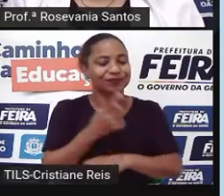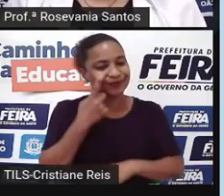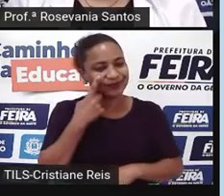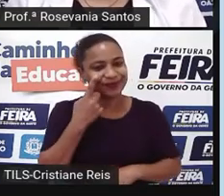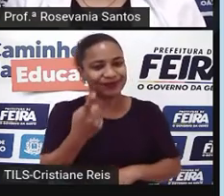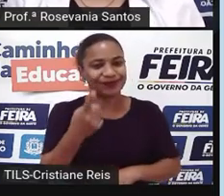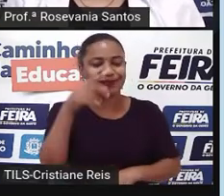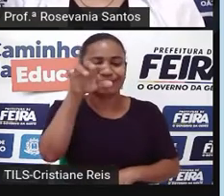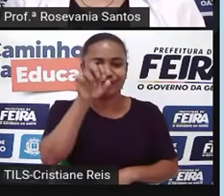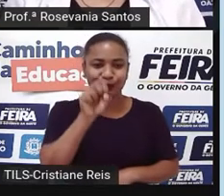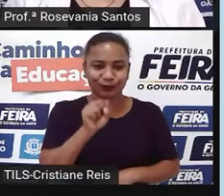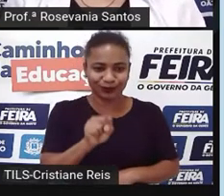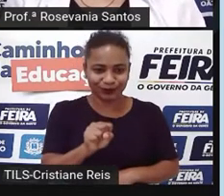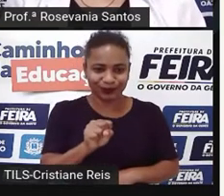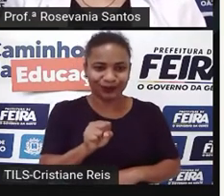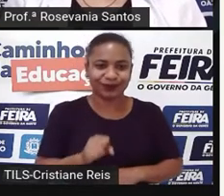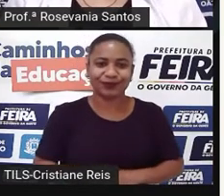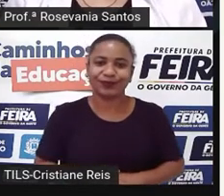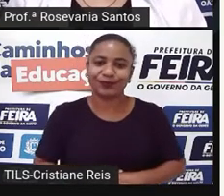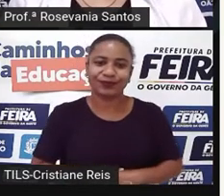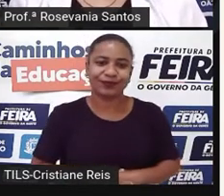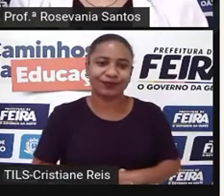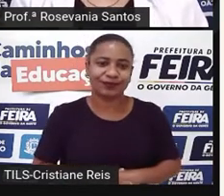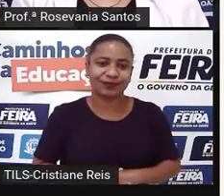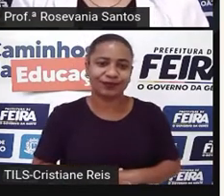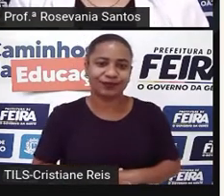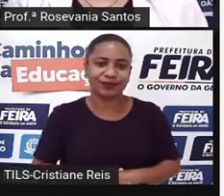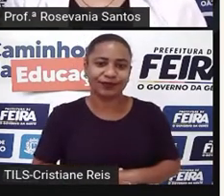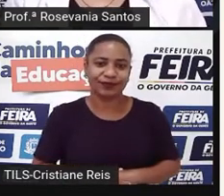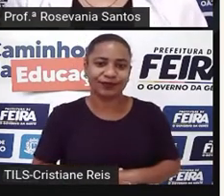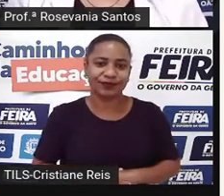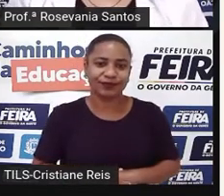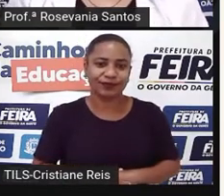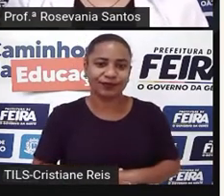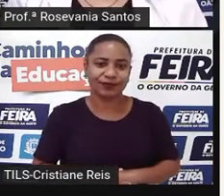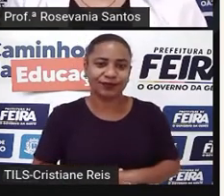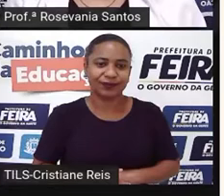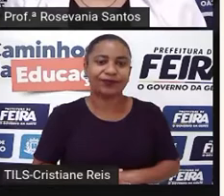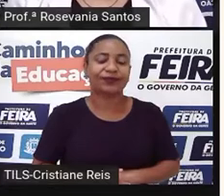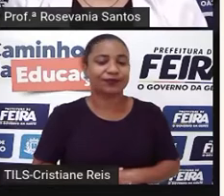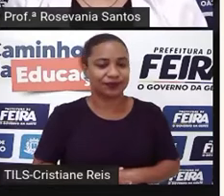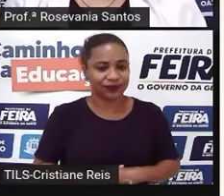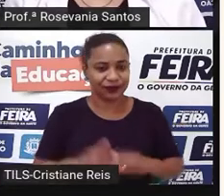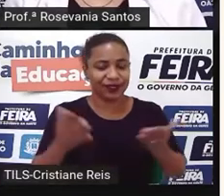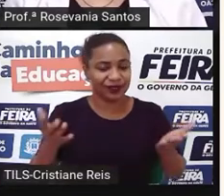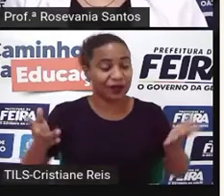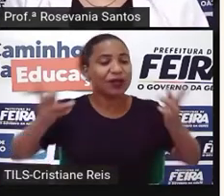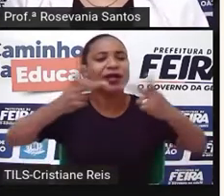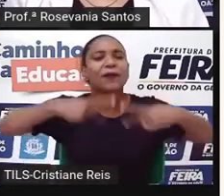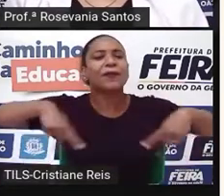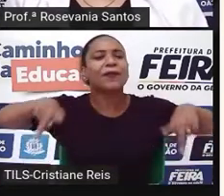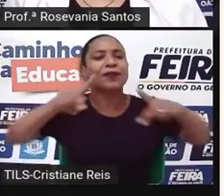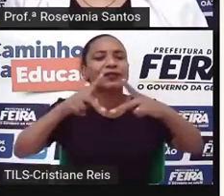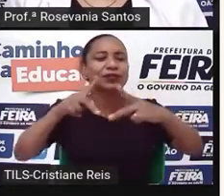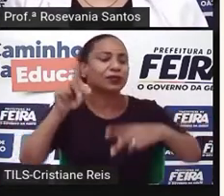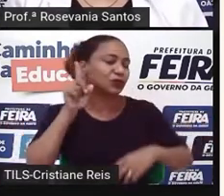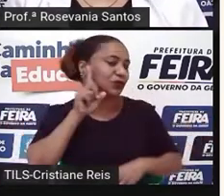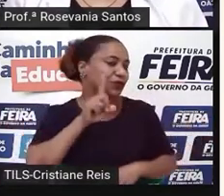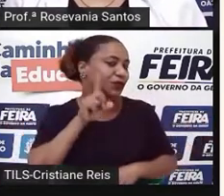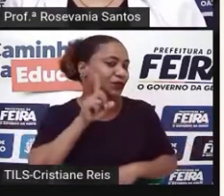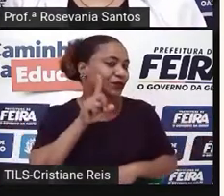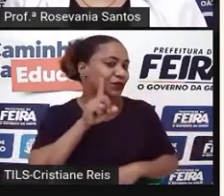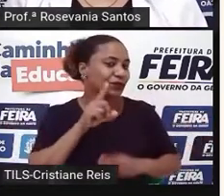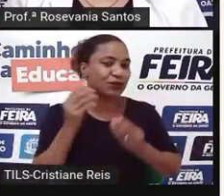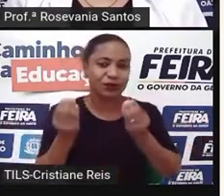sul, falei pra vocês, né. Bom, a nível de população, né, a gente vai perceber que os